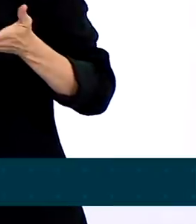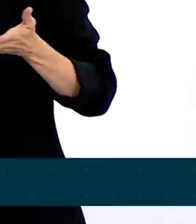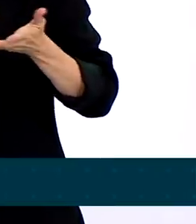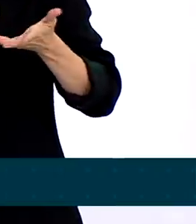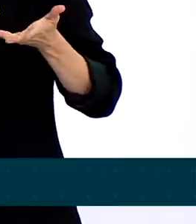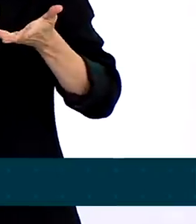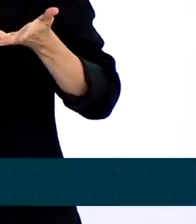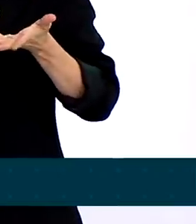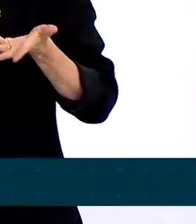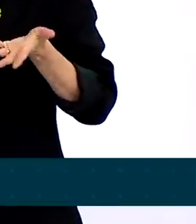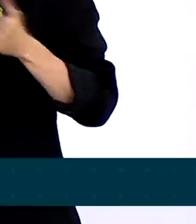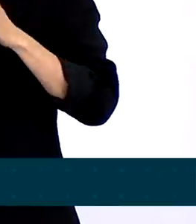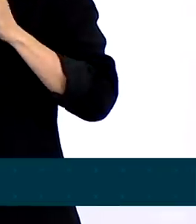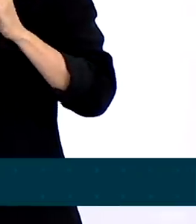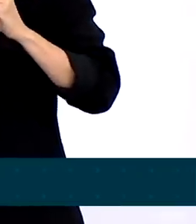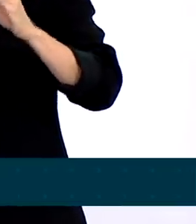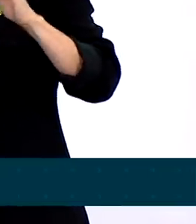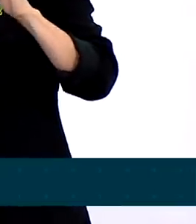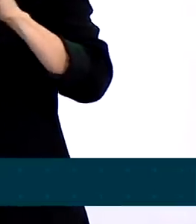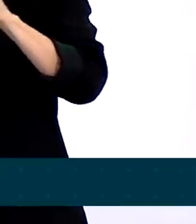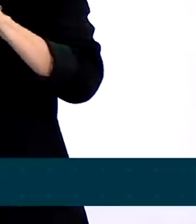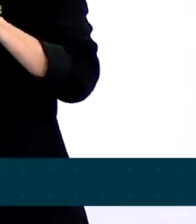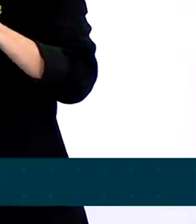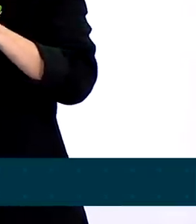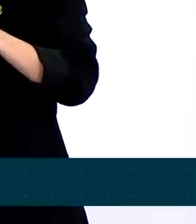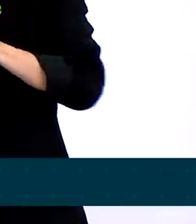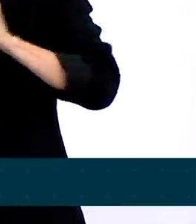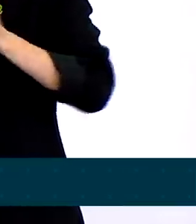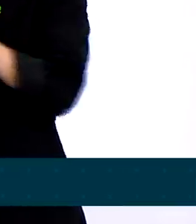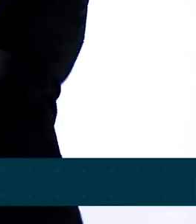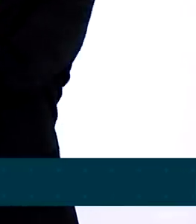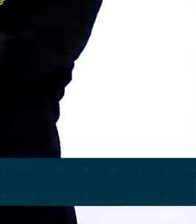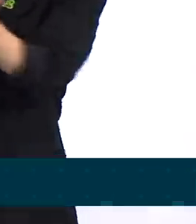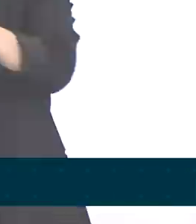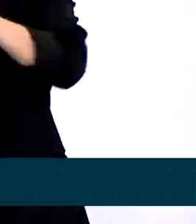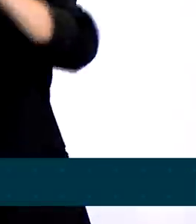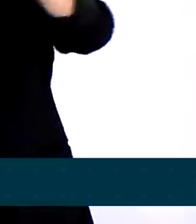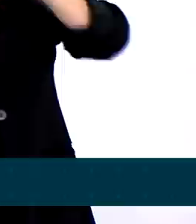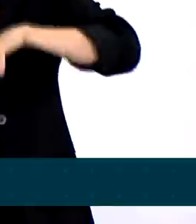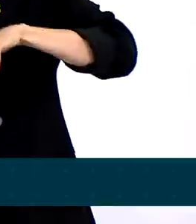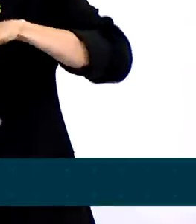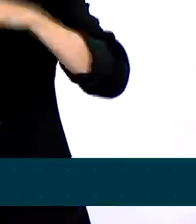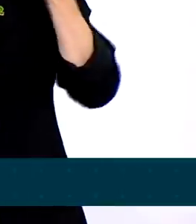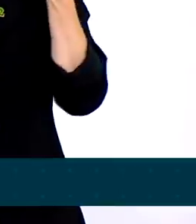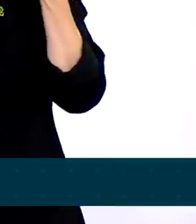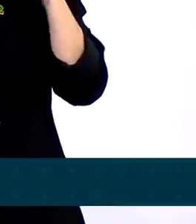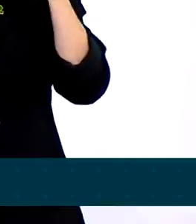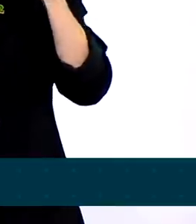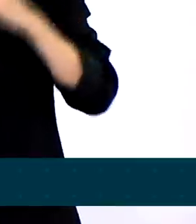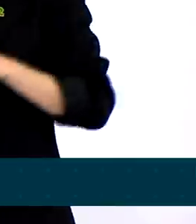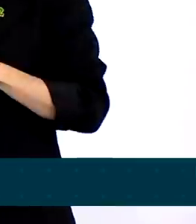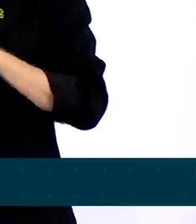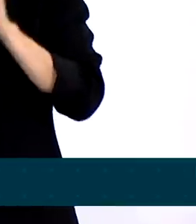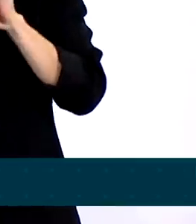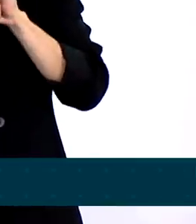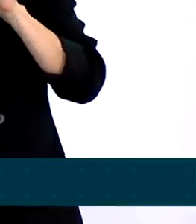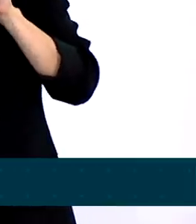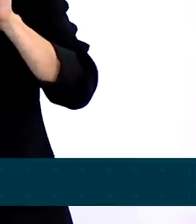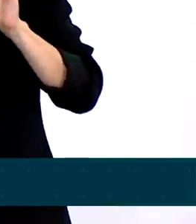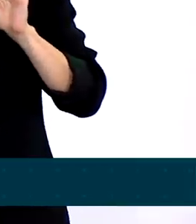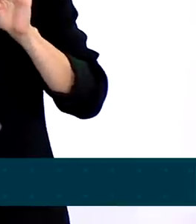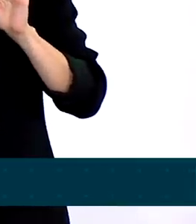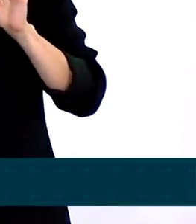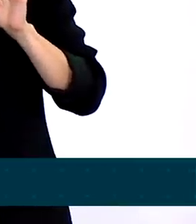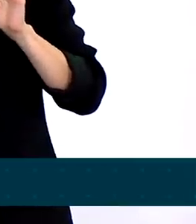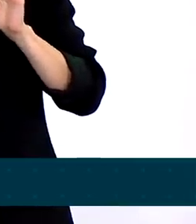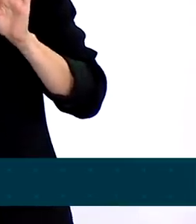arrecadação bombando. Todos os setores da economia, todas as regiões criando emprego. Parabéns à Eletrobras, que agora passa a poder